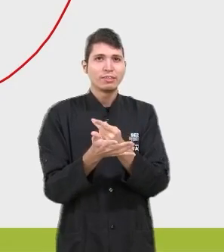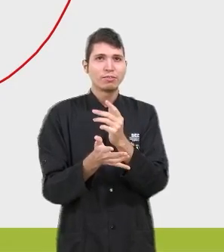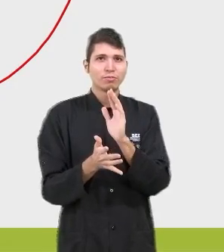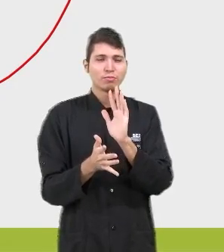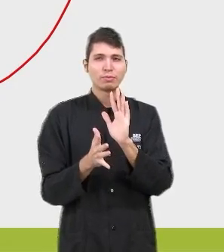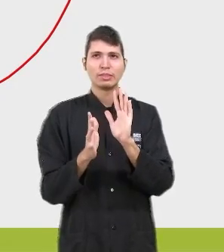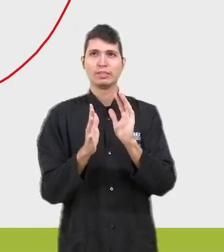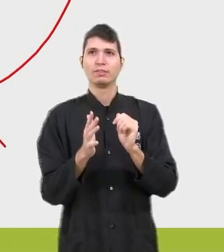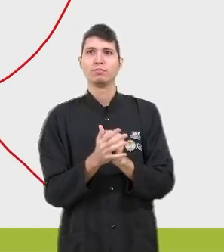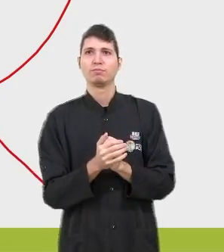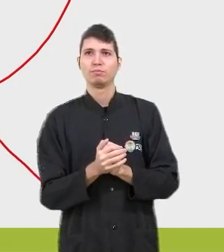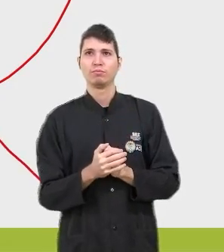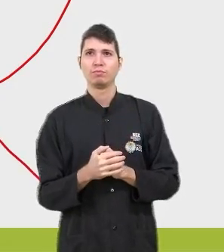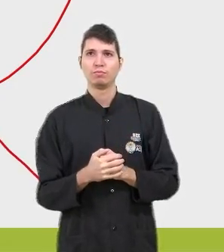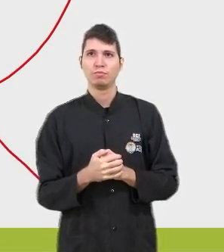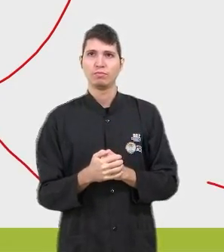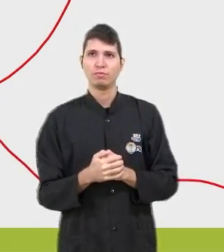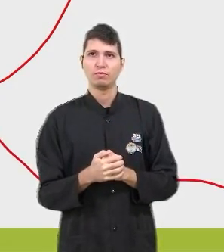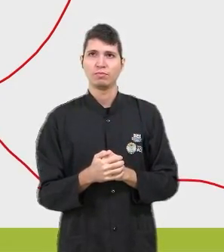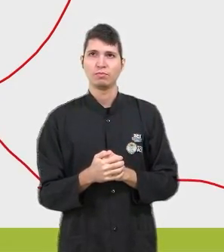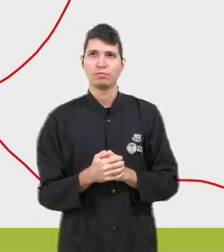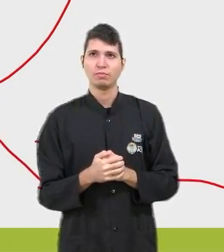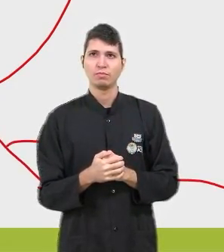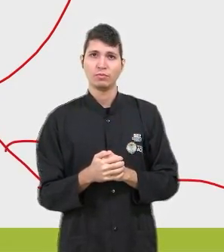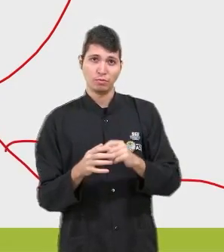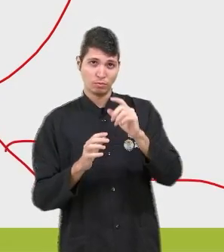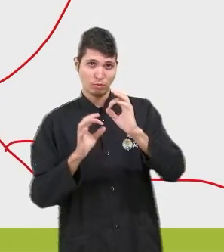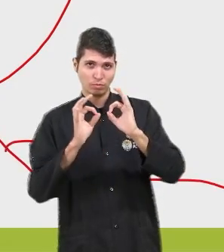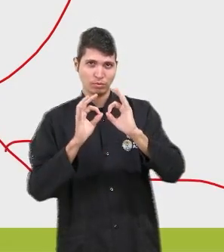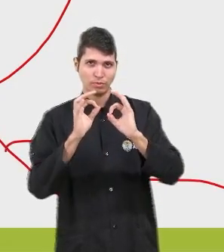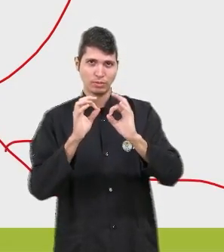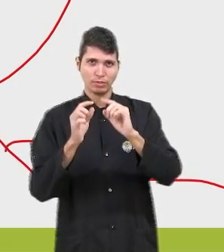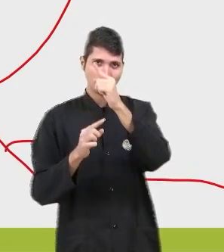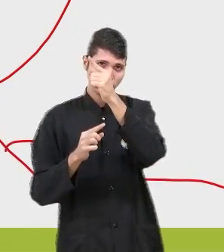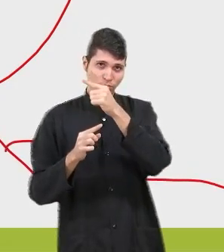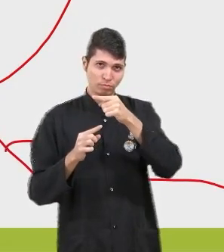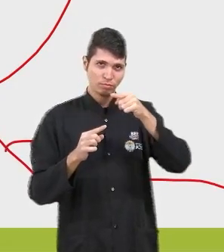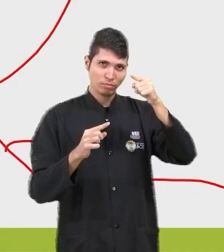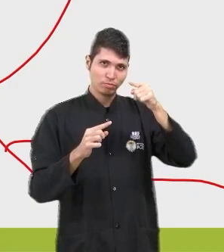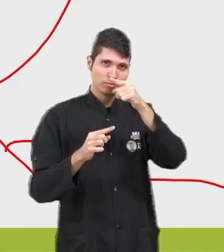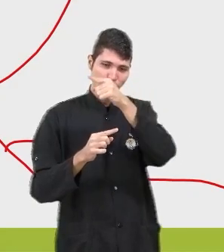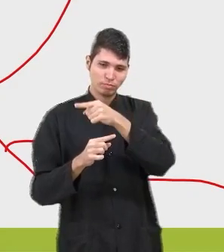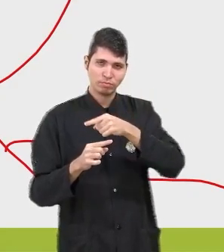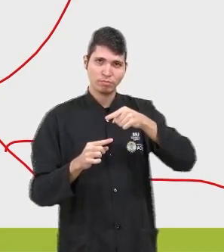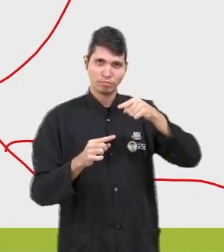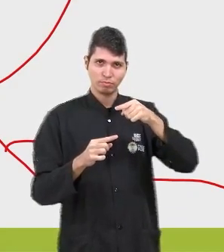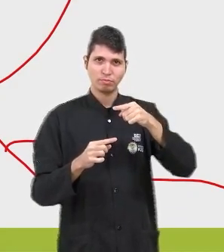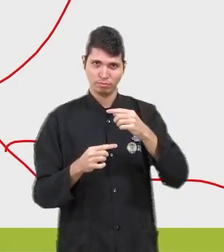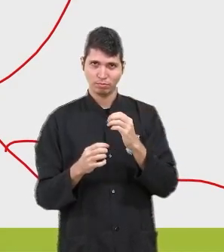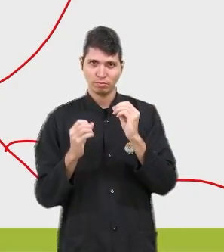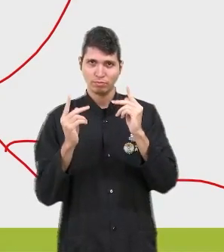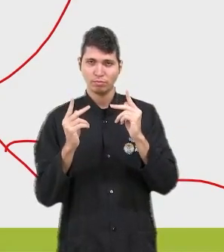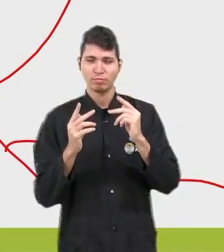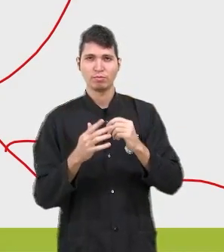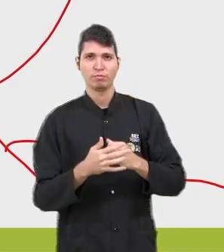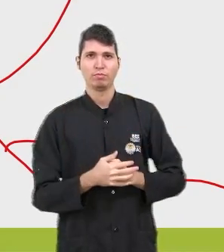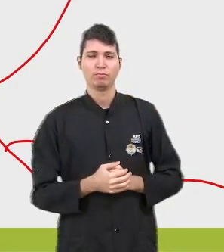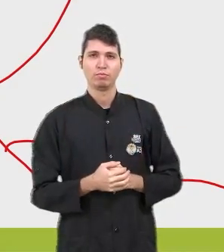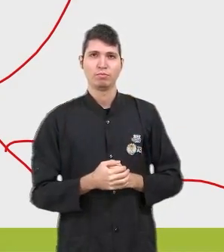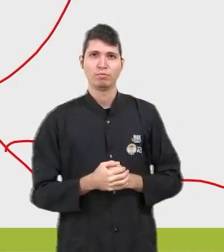ele corresponde a um ângulo de abertura, né? Que é o de cima, tá, gente? Aqui, ó, a confusãozinha foi essa. Então, a ideia do ângulo